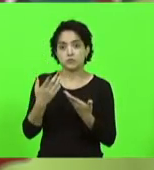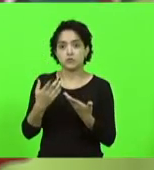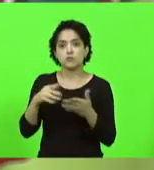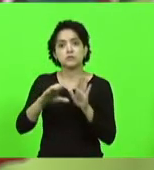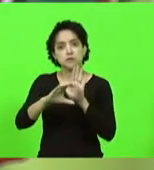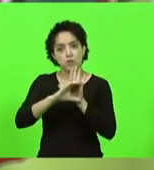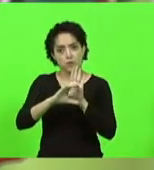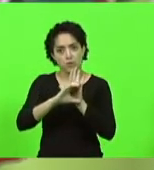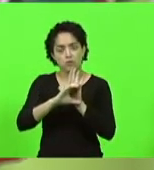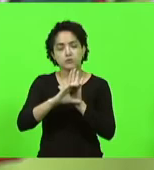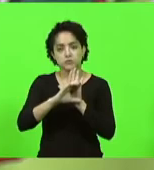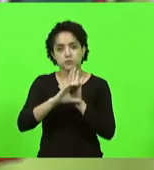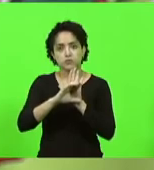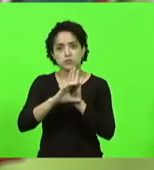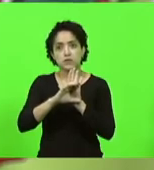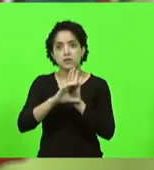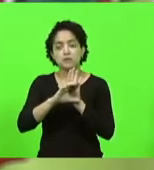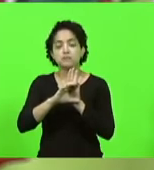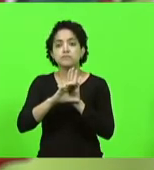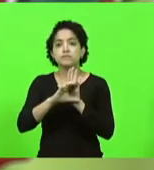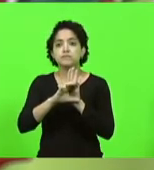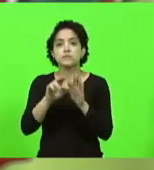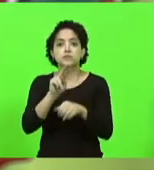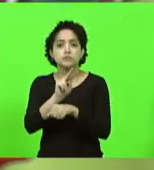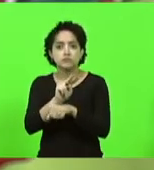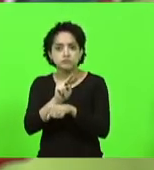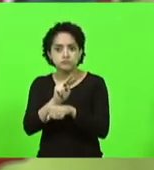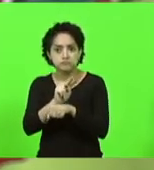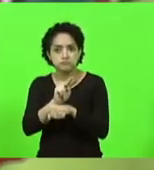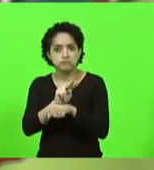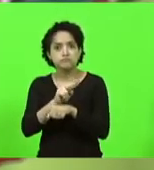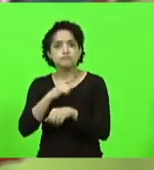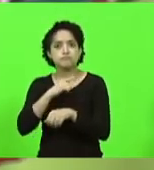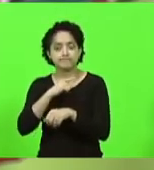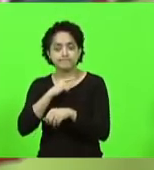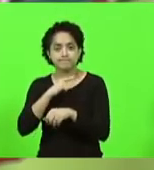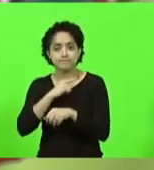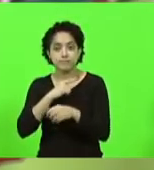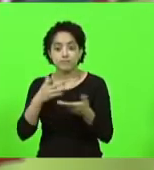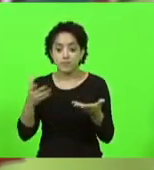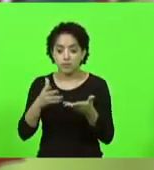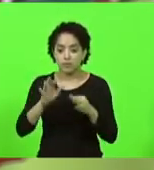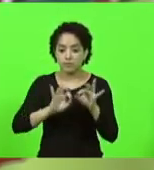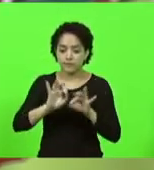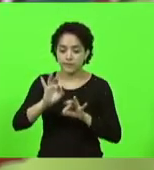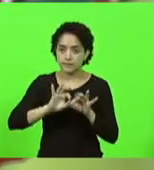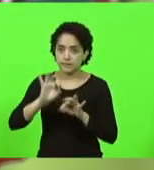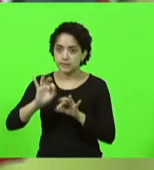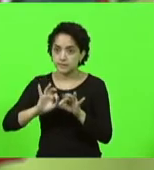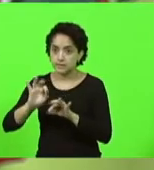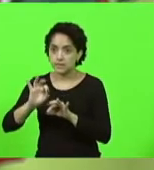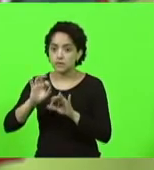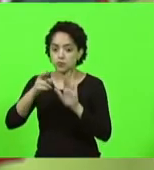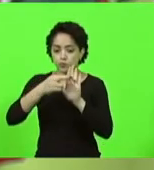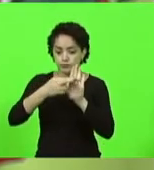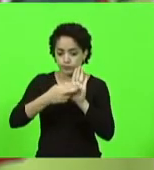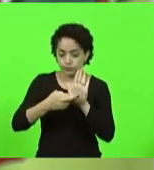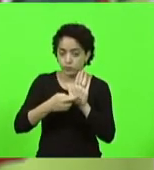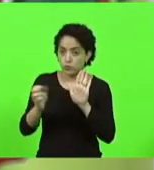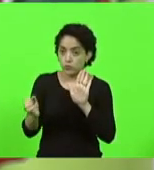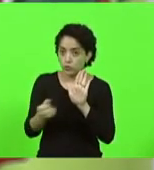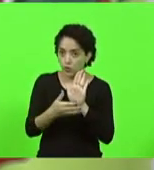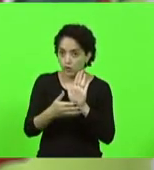Animal de pé edificado há muitos outros anos já e que agora vai ser robustecido com essa nova norma que proíbe em